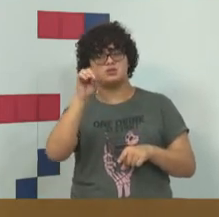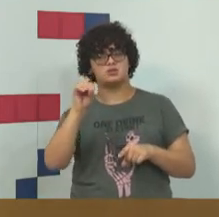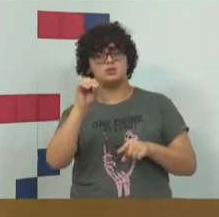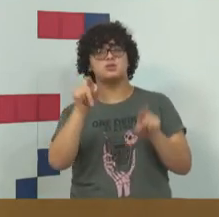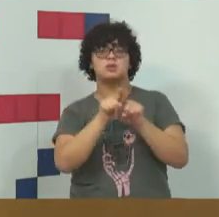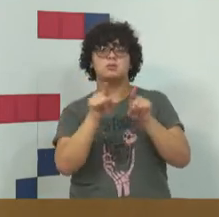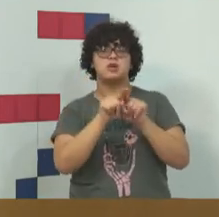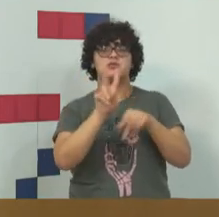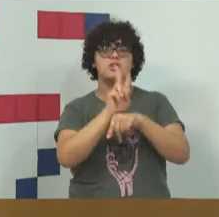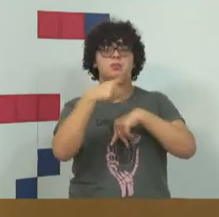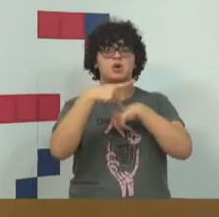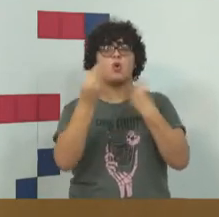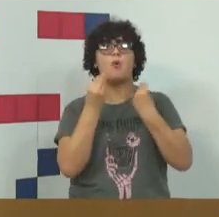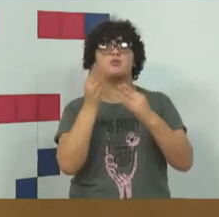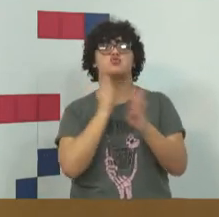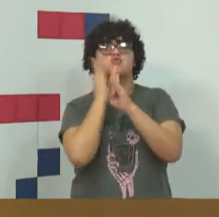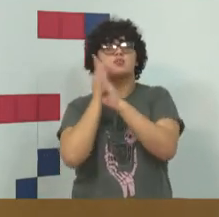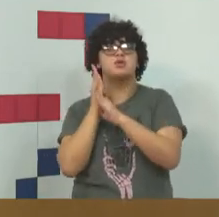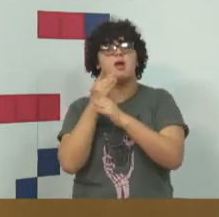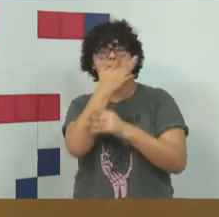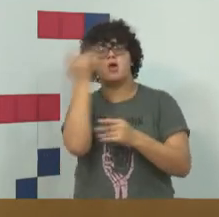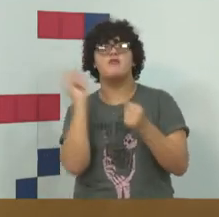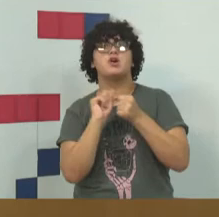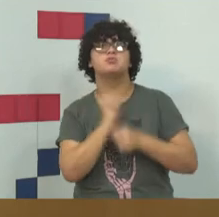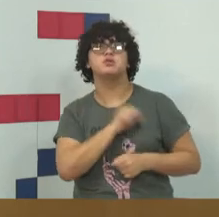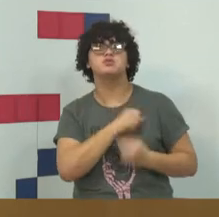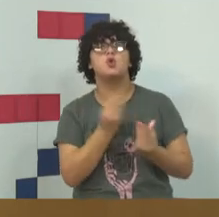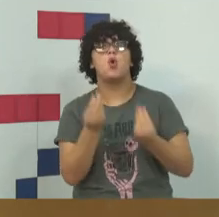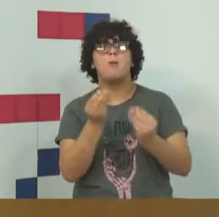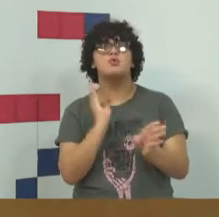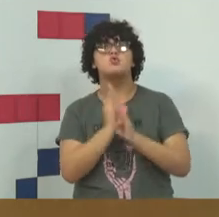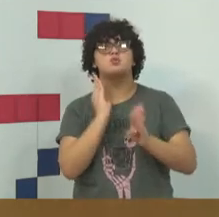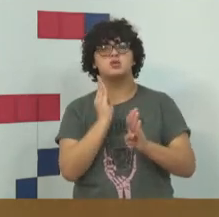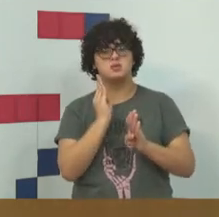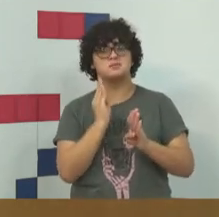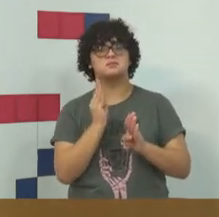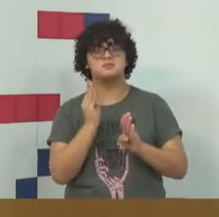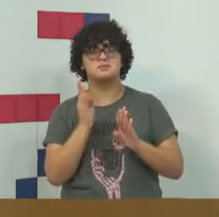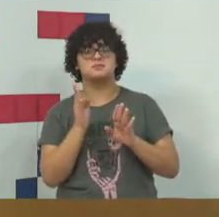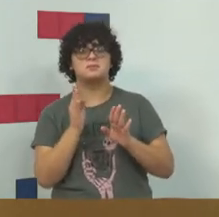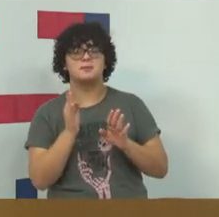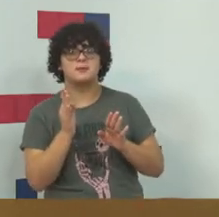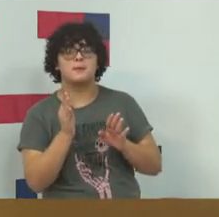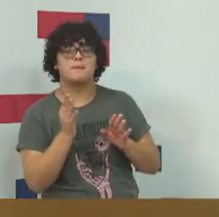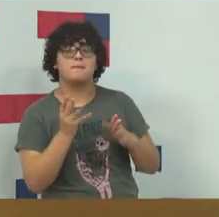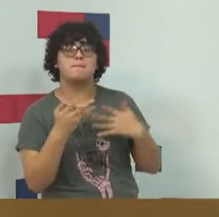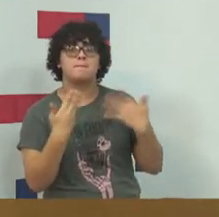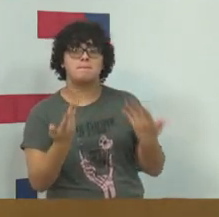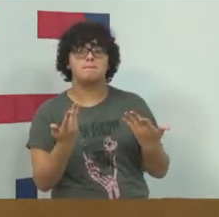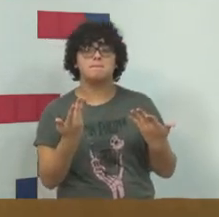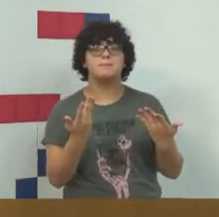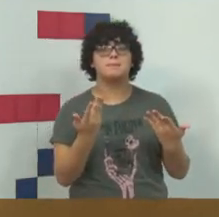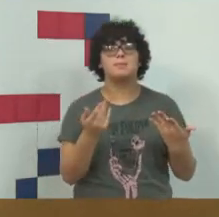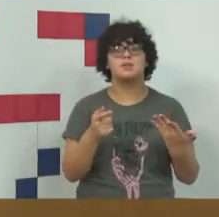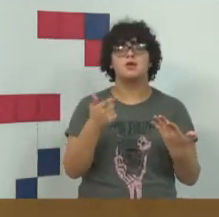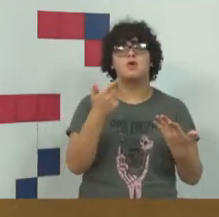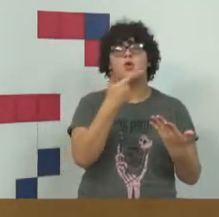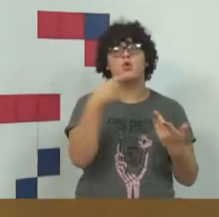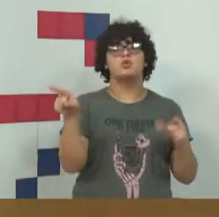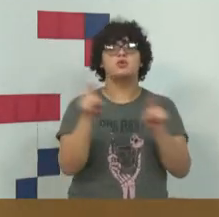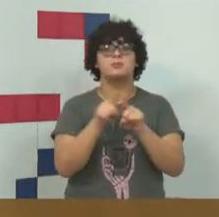os indivíduos que atuam nessa rede. E, por outro lado,